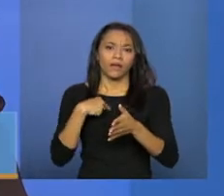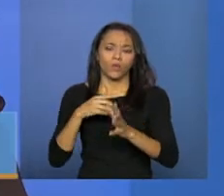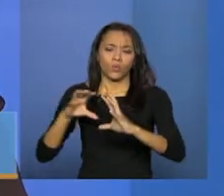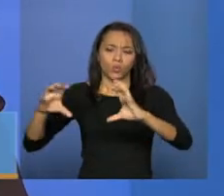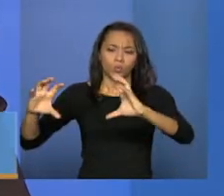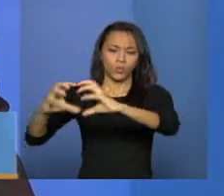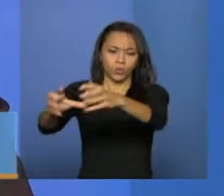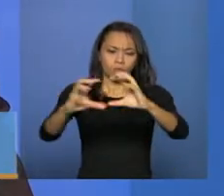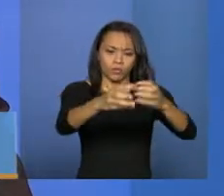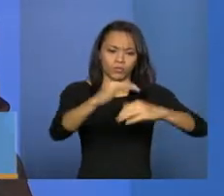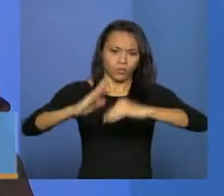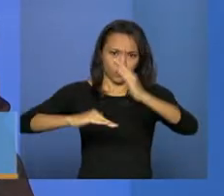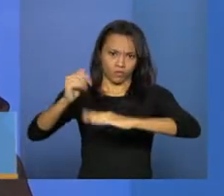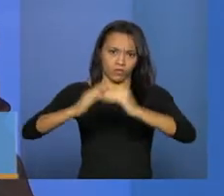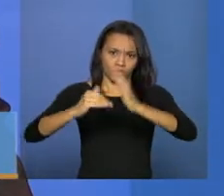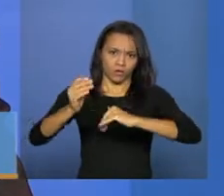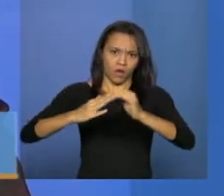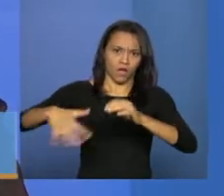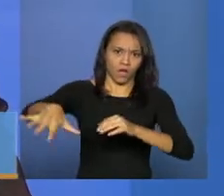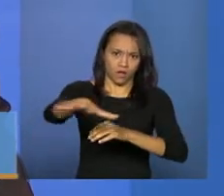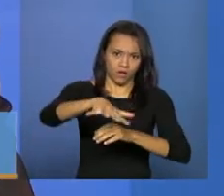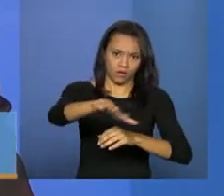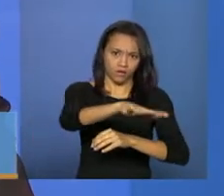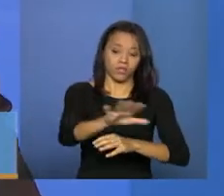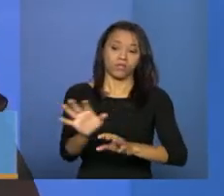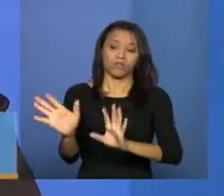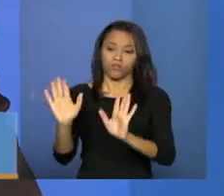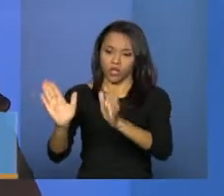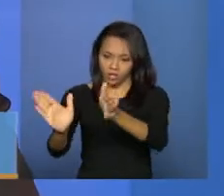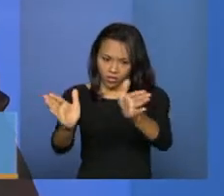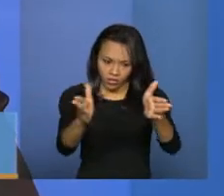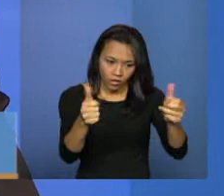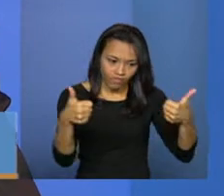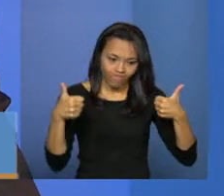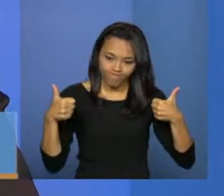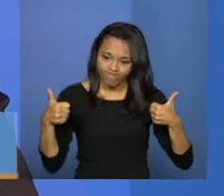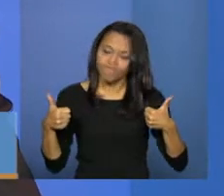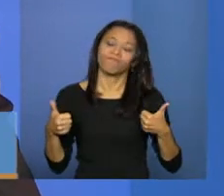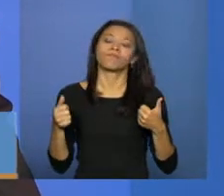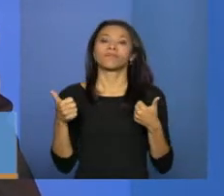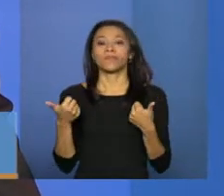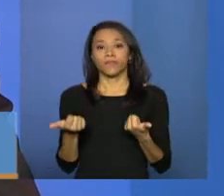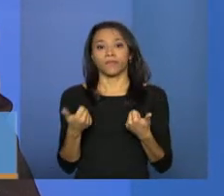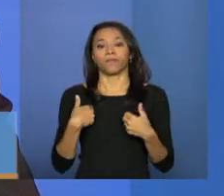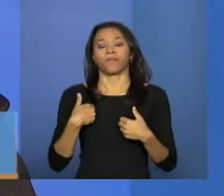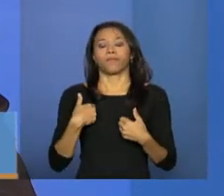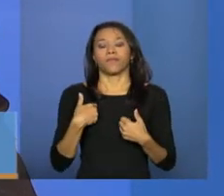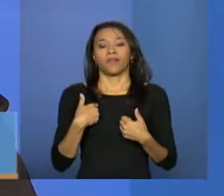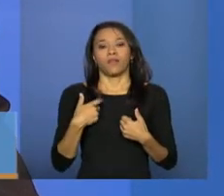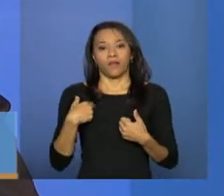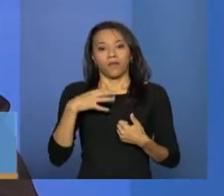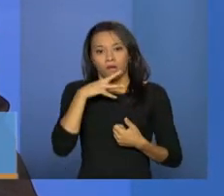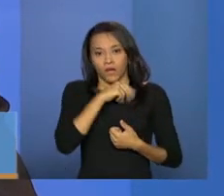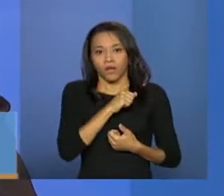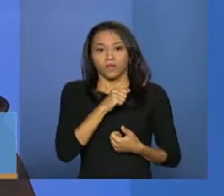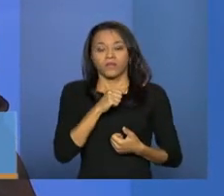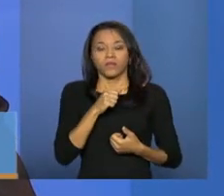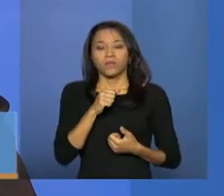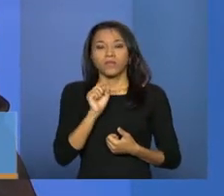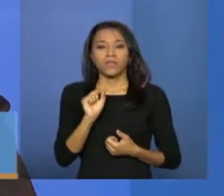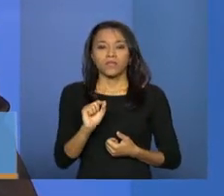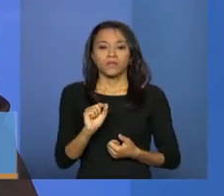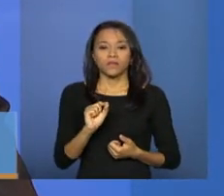no âmbito do sistema de assistência social. Essa é uma questão importante. Eu acho que o grande